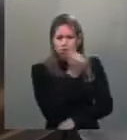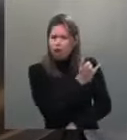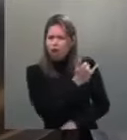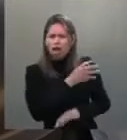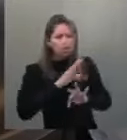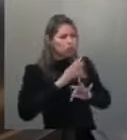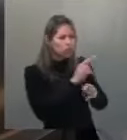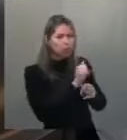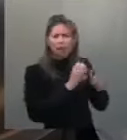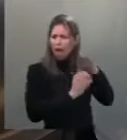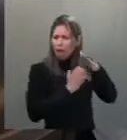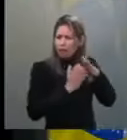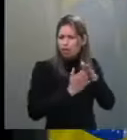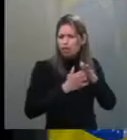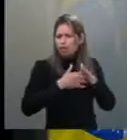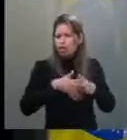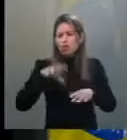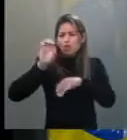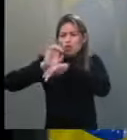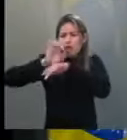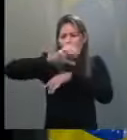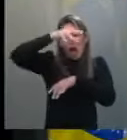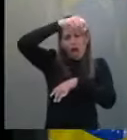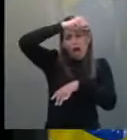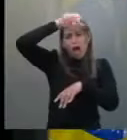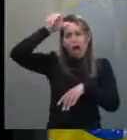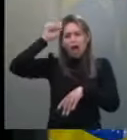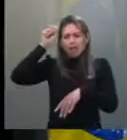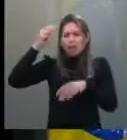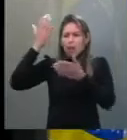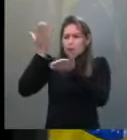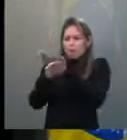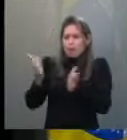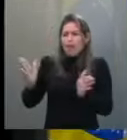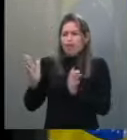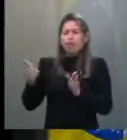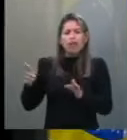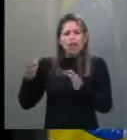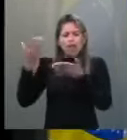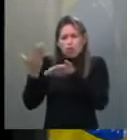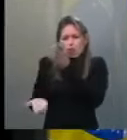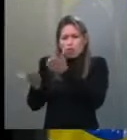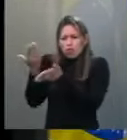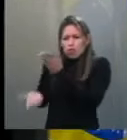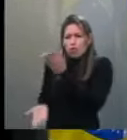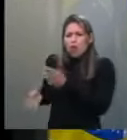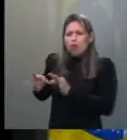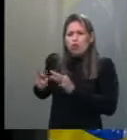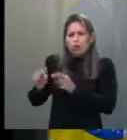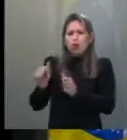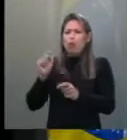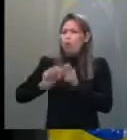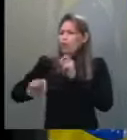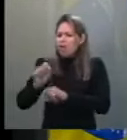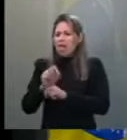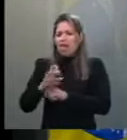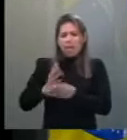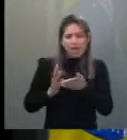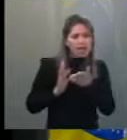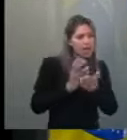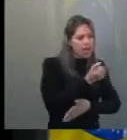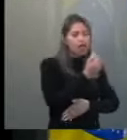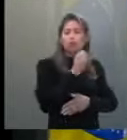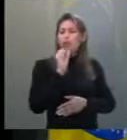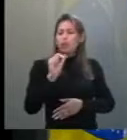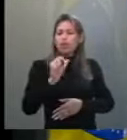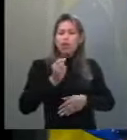do Acre quebraram todas. Hoje, 90% das empresas que pegam obra, que ganham obra do Acre, são empresas que vieram do